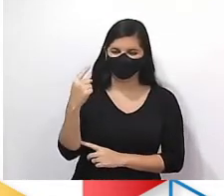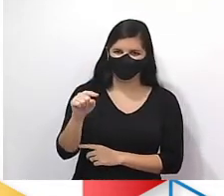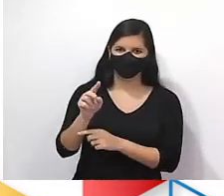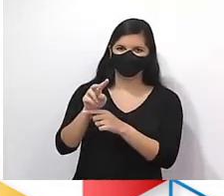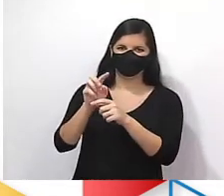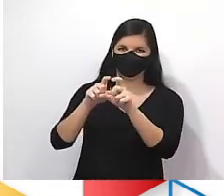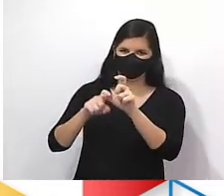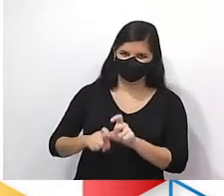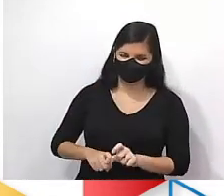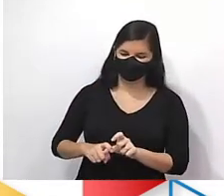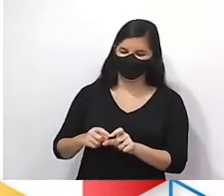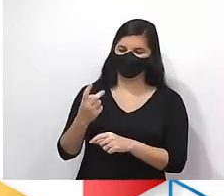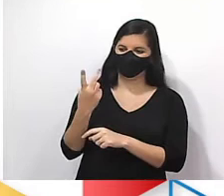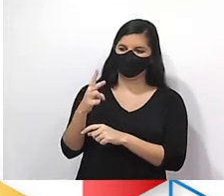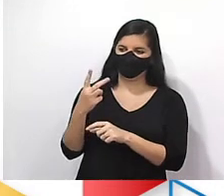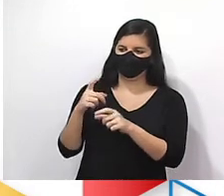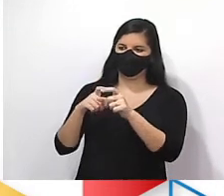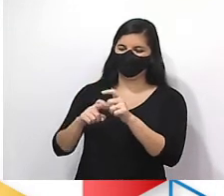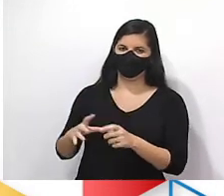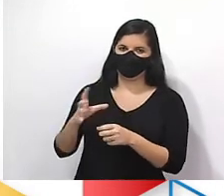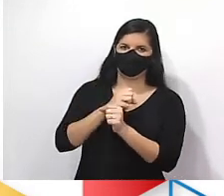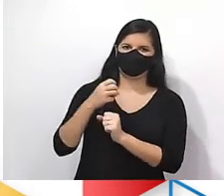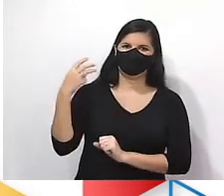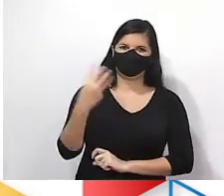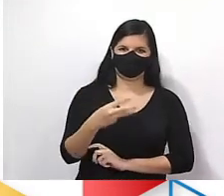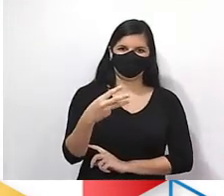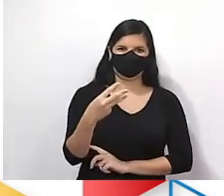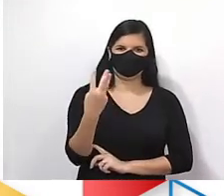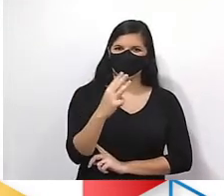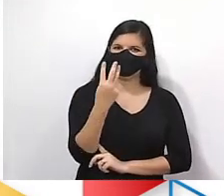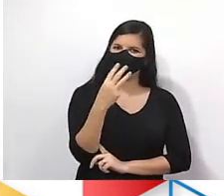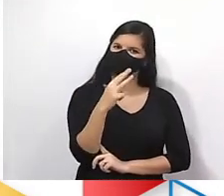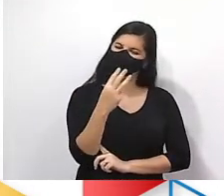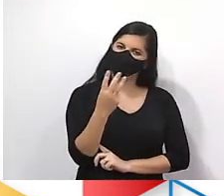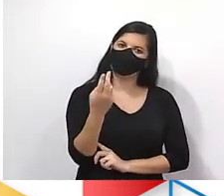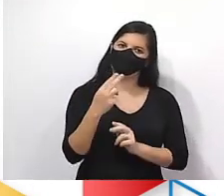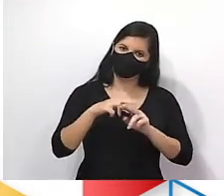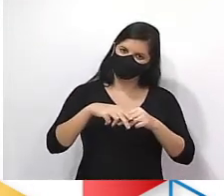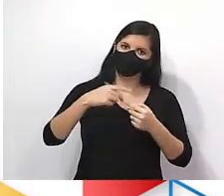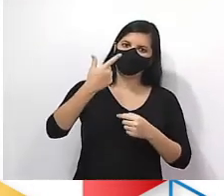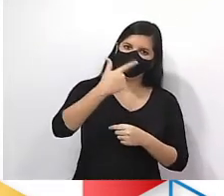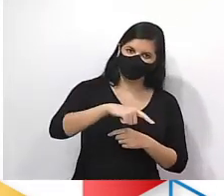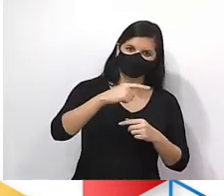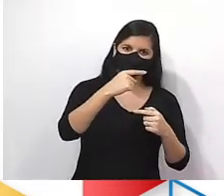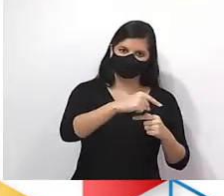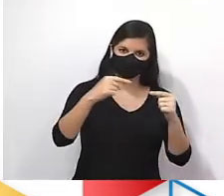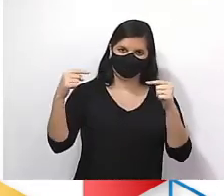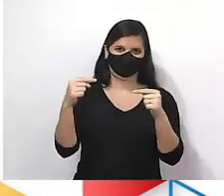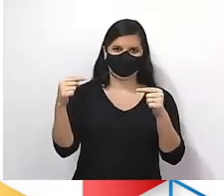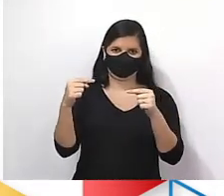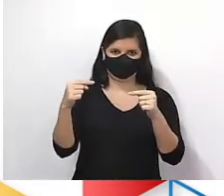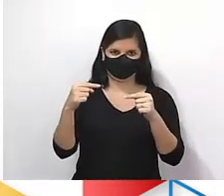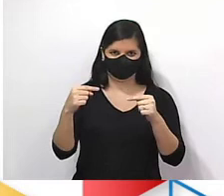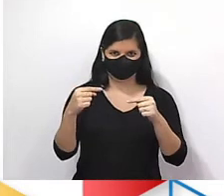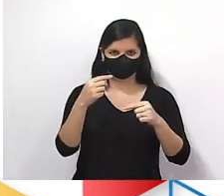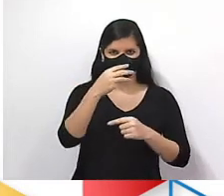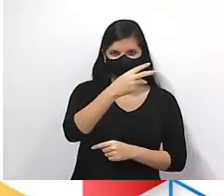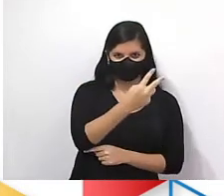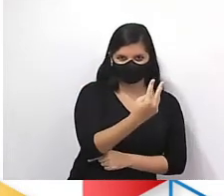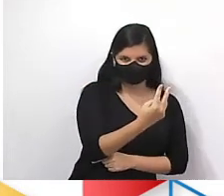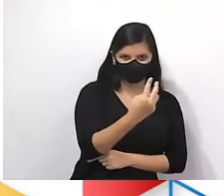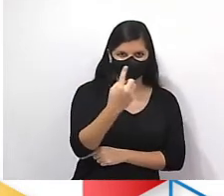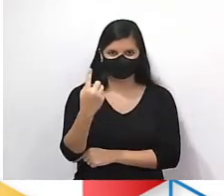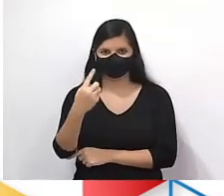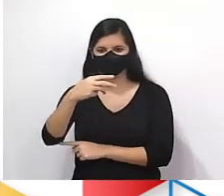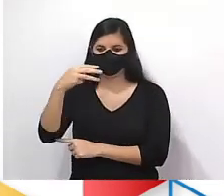devendo. Só que agora a 3 reais. Por isso a gente fala, repete o sinal e soma-se as quantidades. Então, menos 1, menos 2,